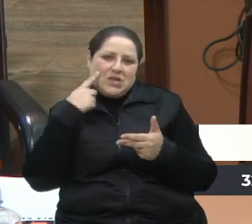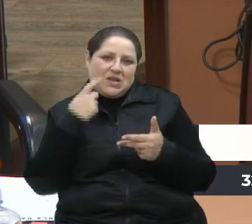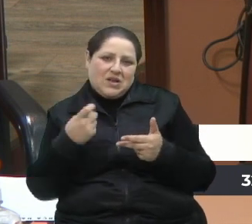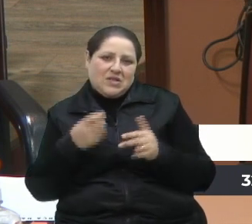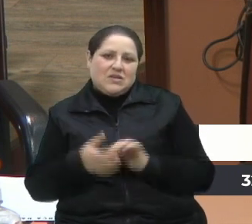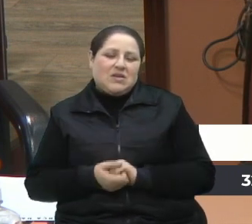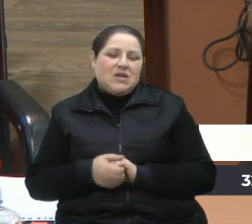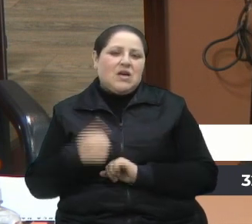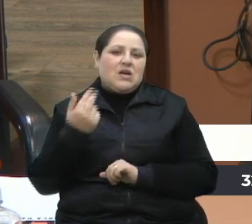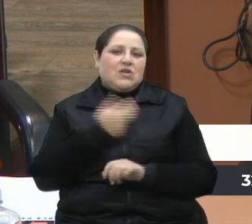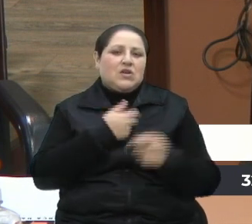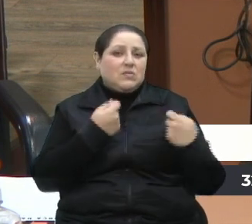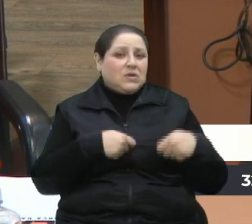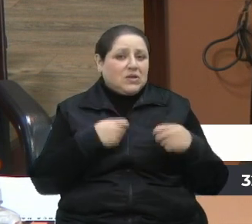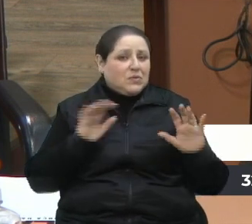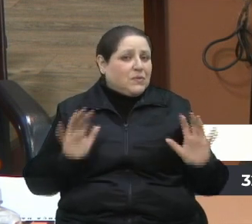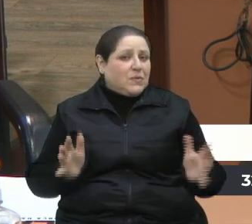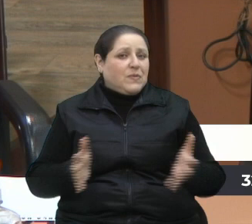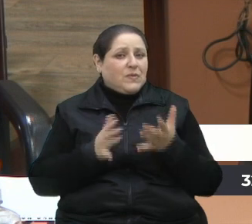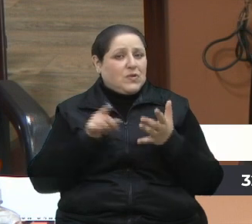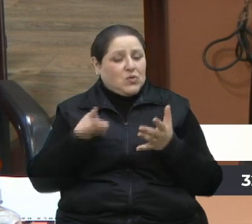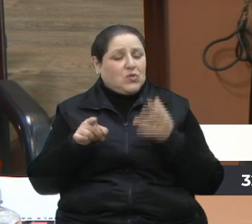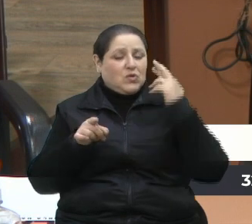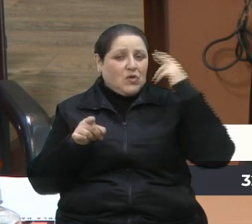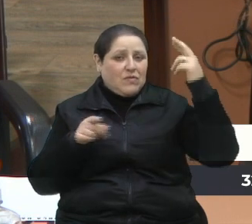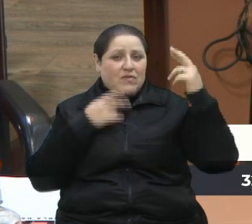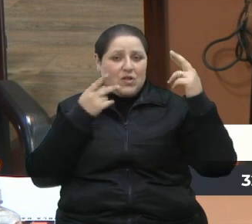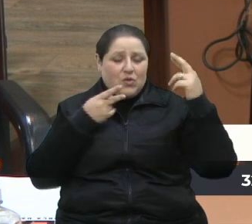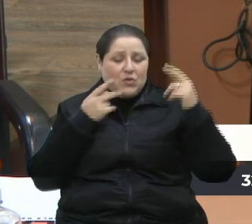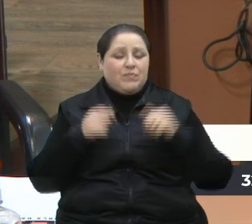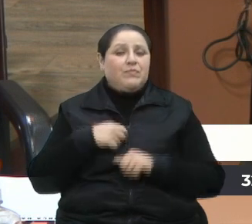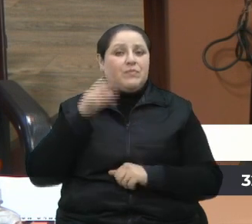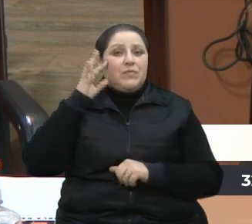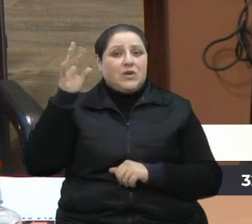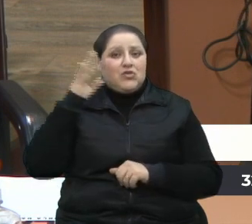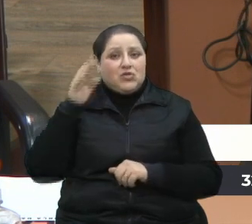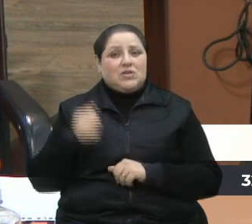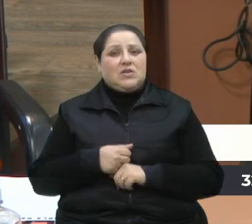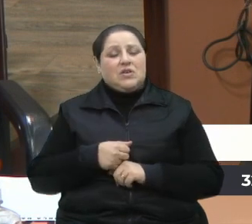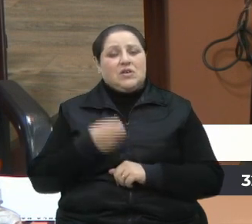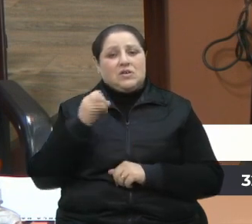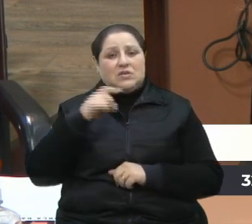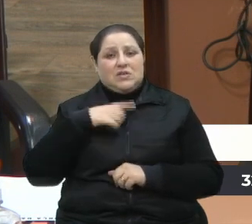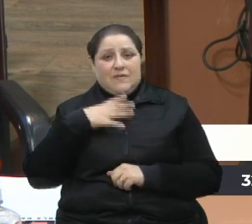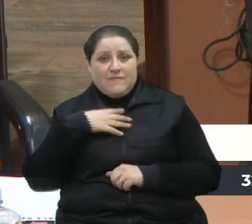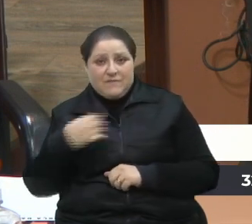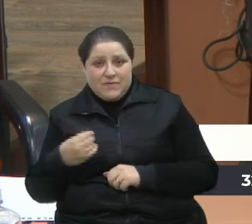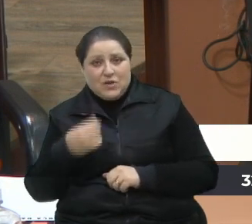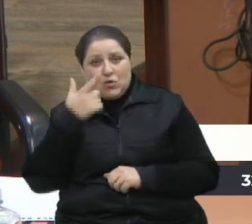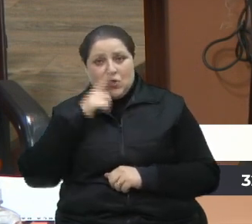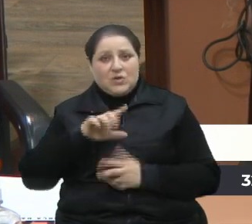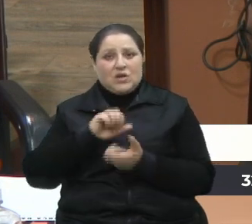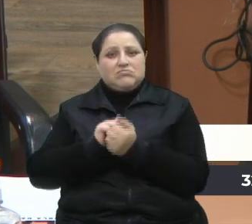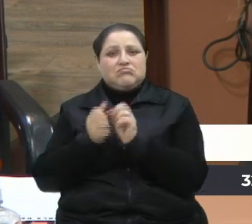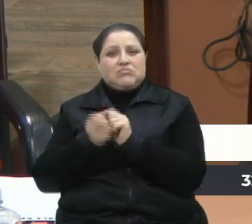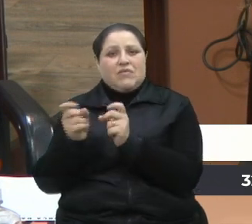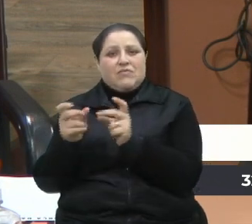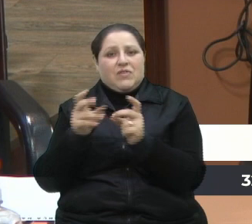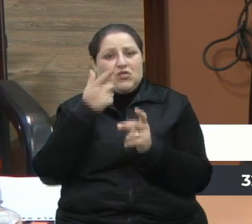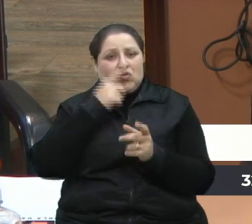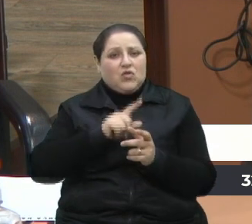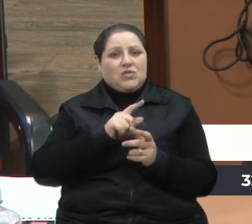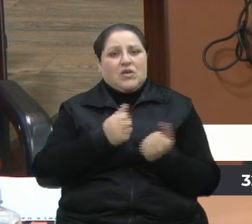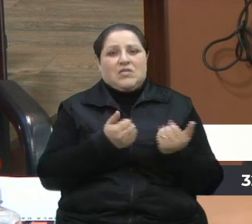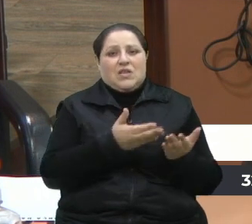e a gente precisa fomentar, porque é isso que o senhor falou, imagina formar um filho ou dois filhos apenas fazendo artesanato, porque às